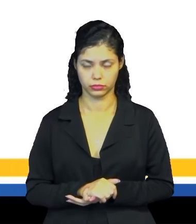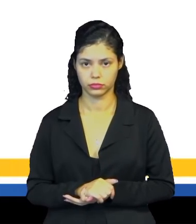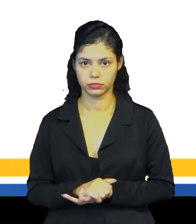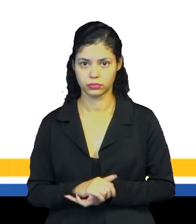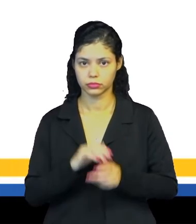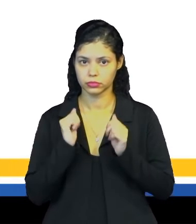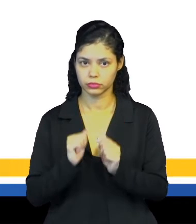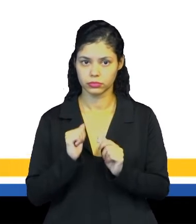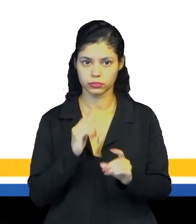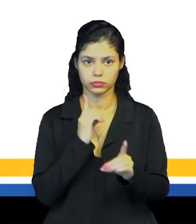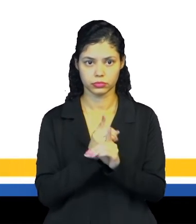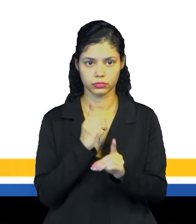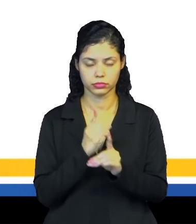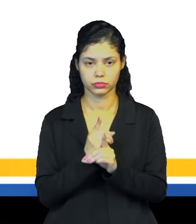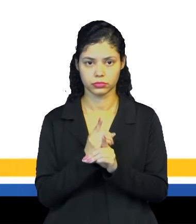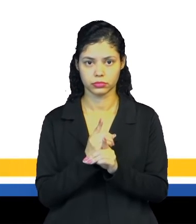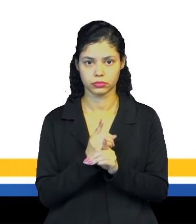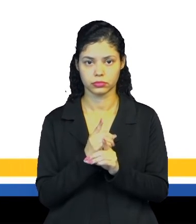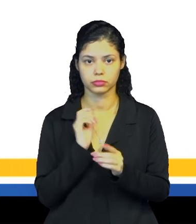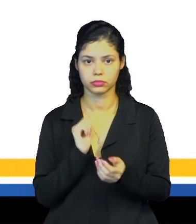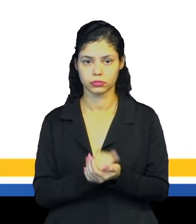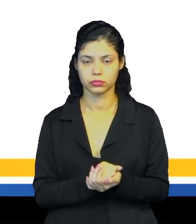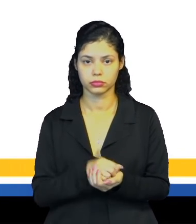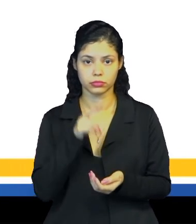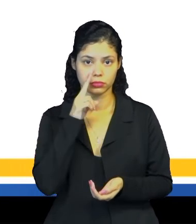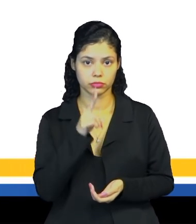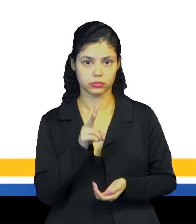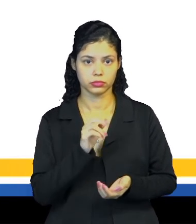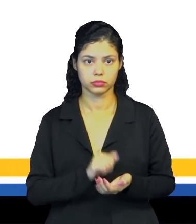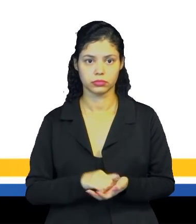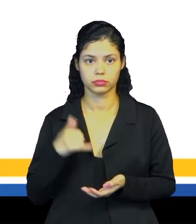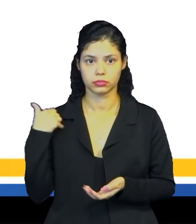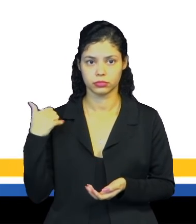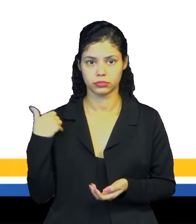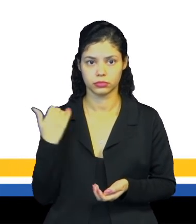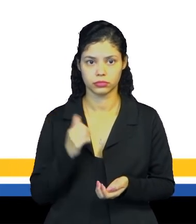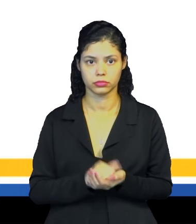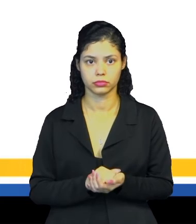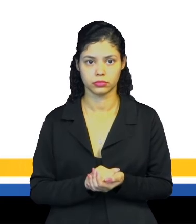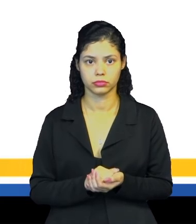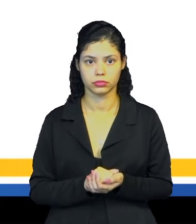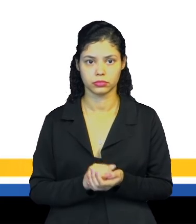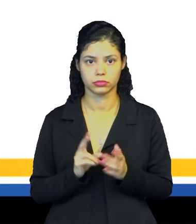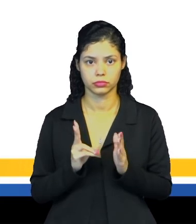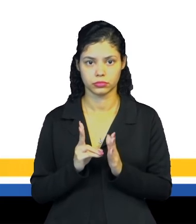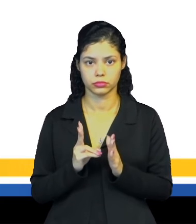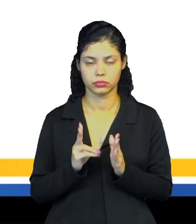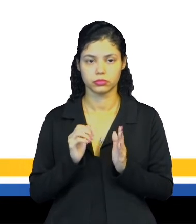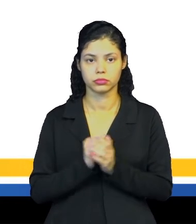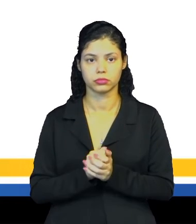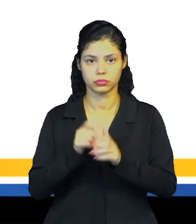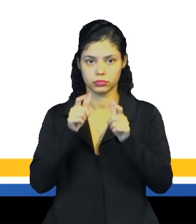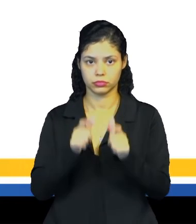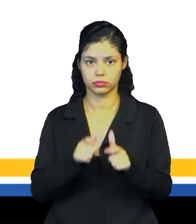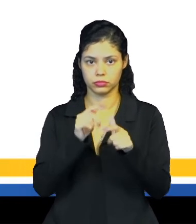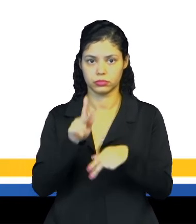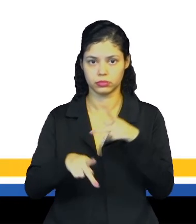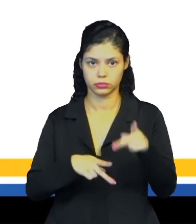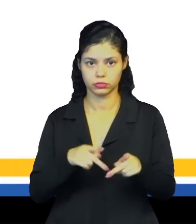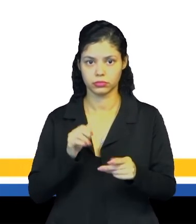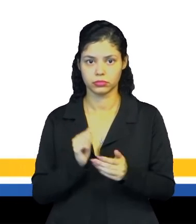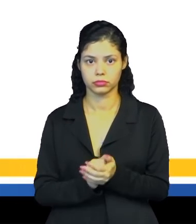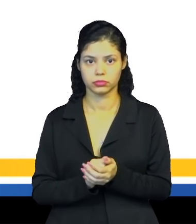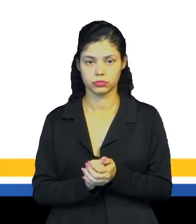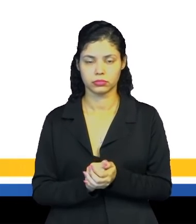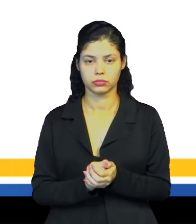Eles podem identificar o sexo, tá, da pessoa, a idade, a aldeia que ele faz parte